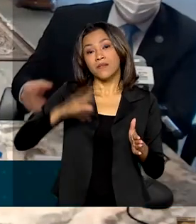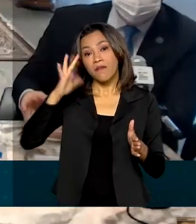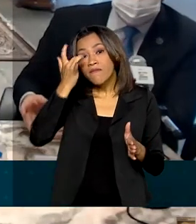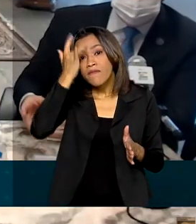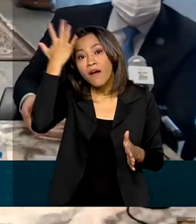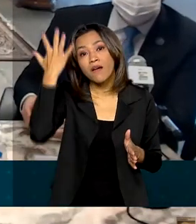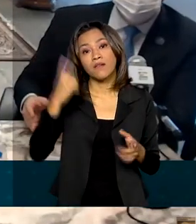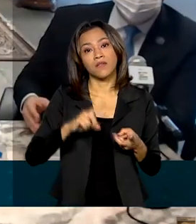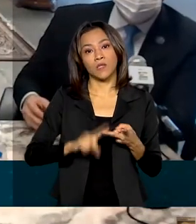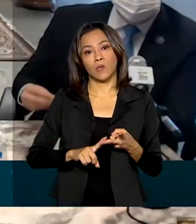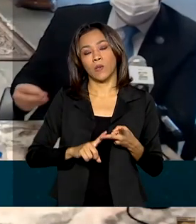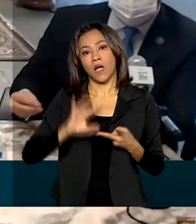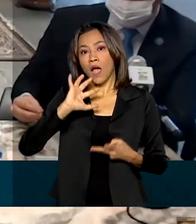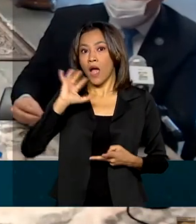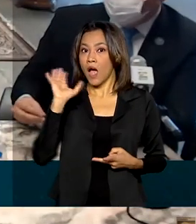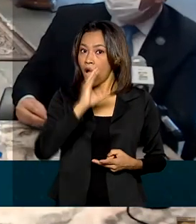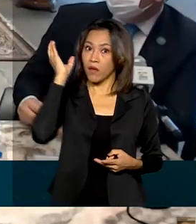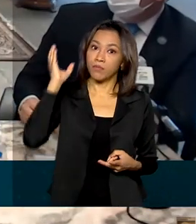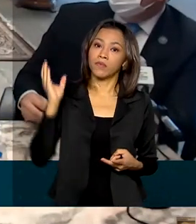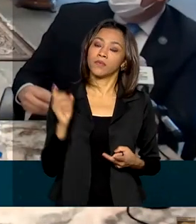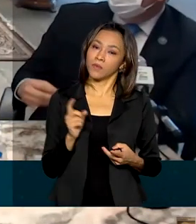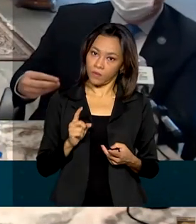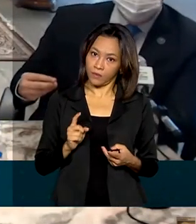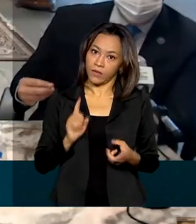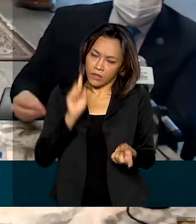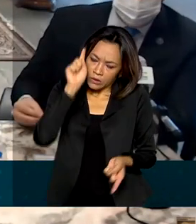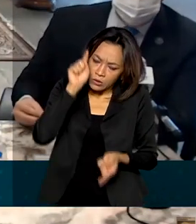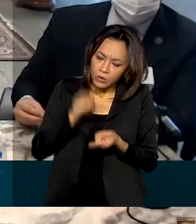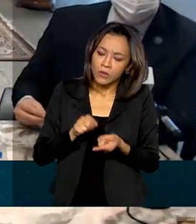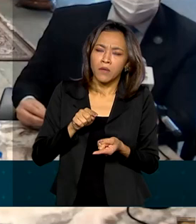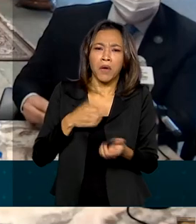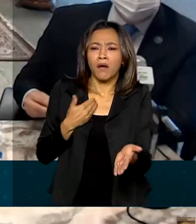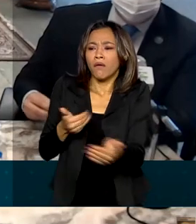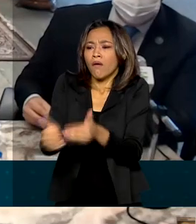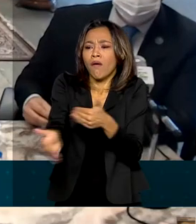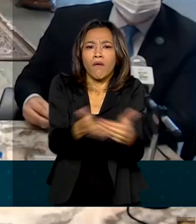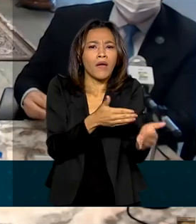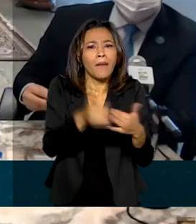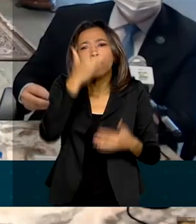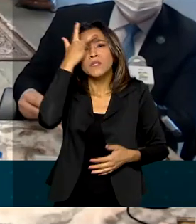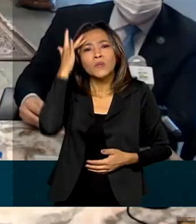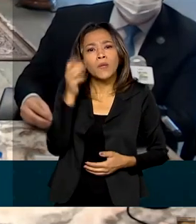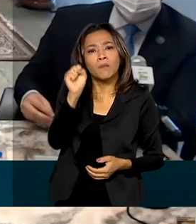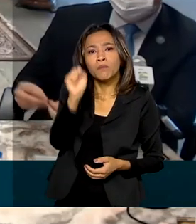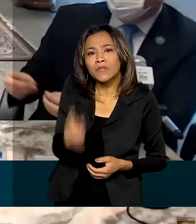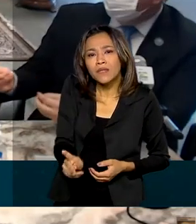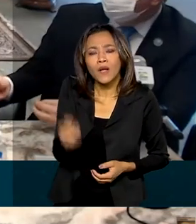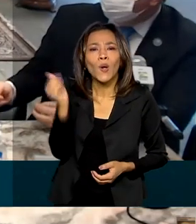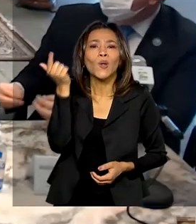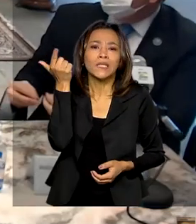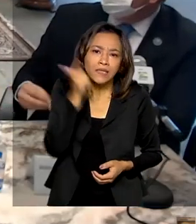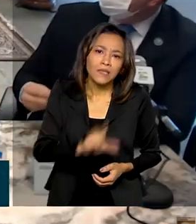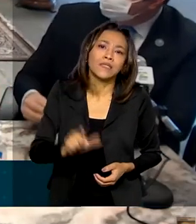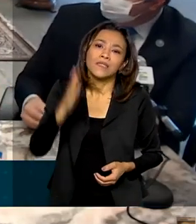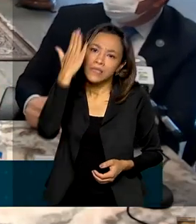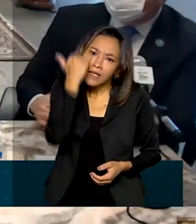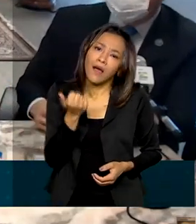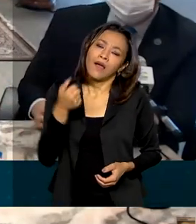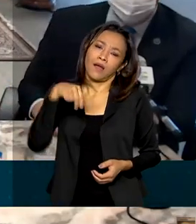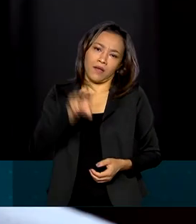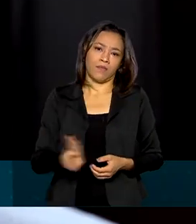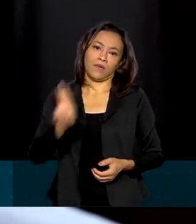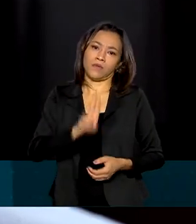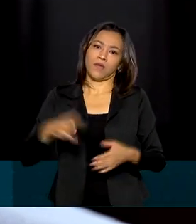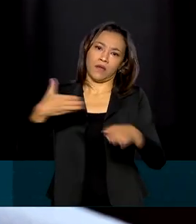seja rápida, de ser simplificada, que qualquer aposentado, qualquer pessoa que tenha um benefício possa